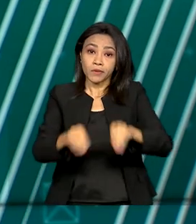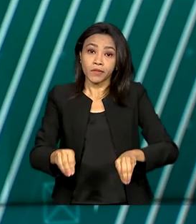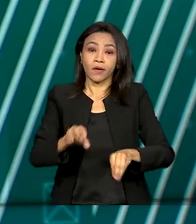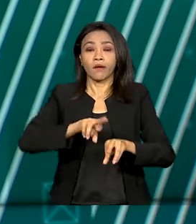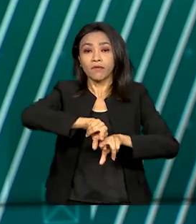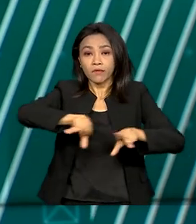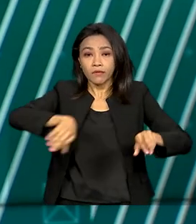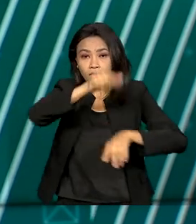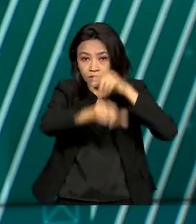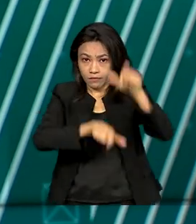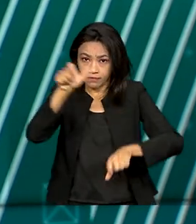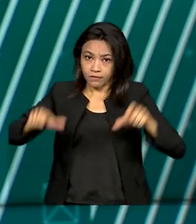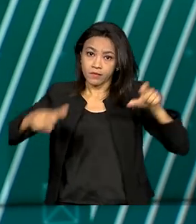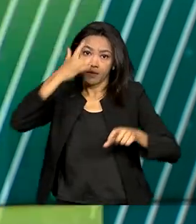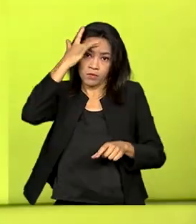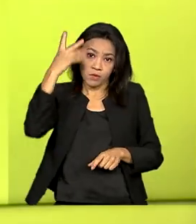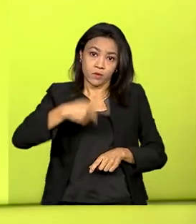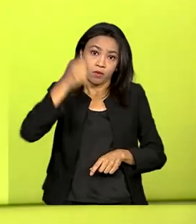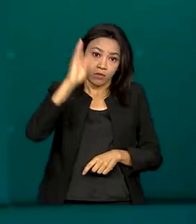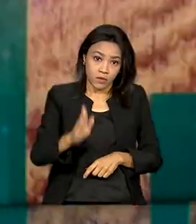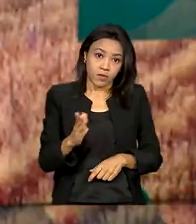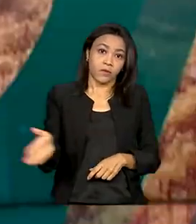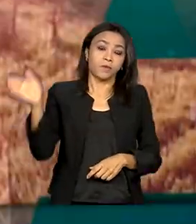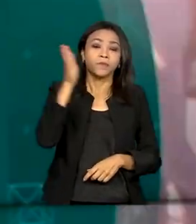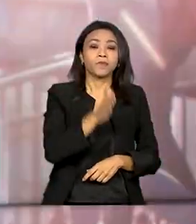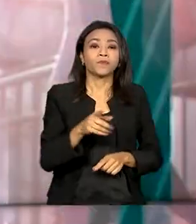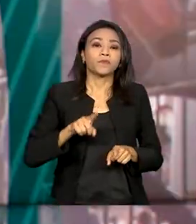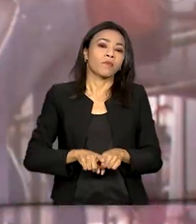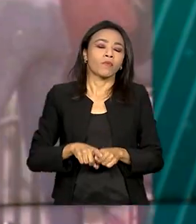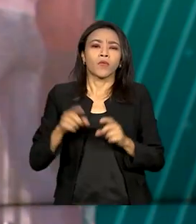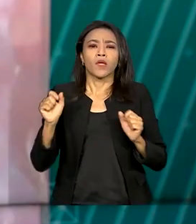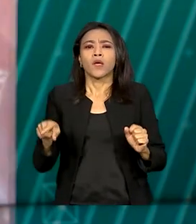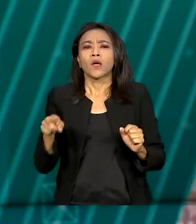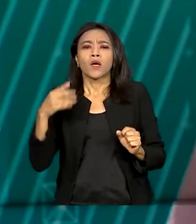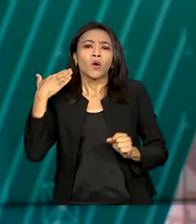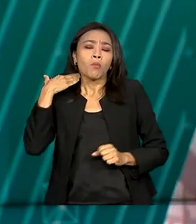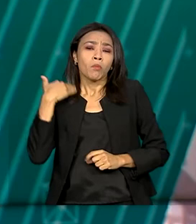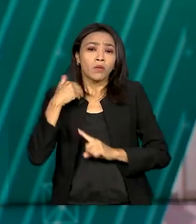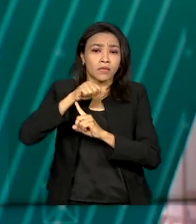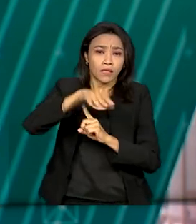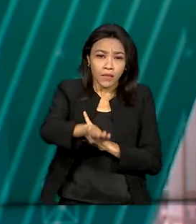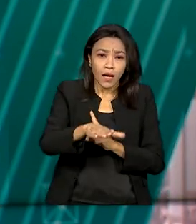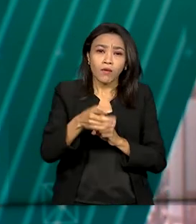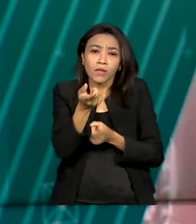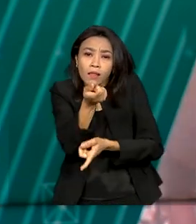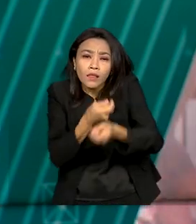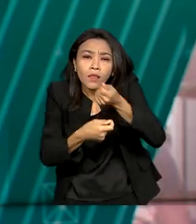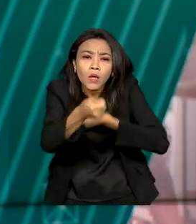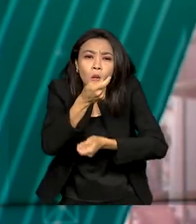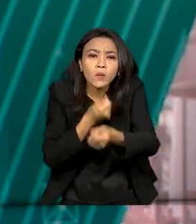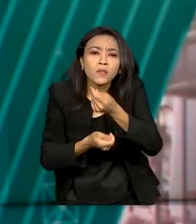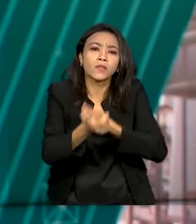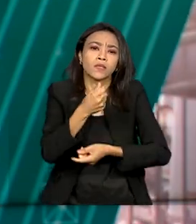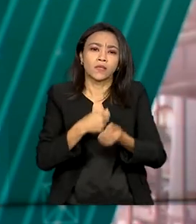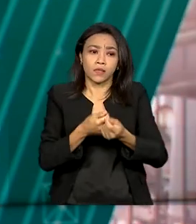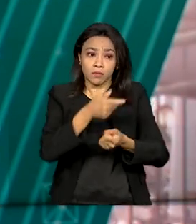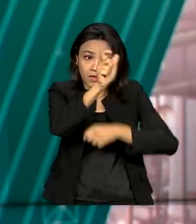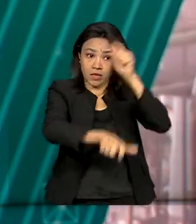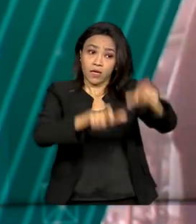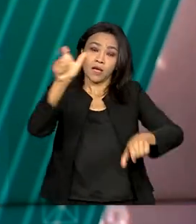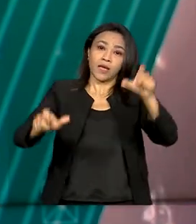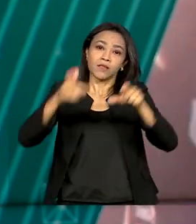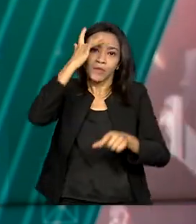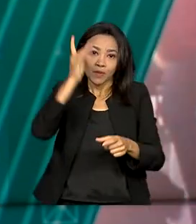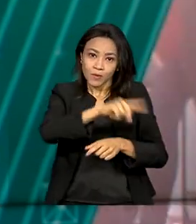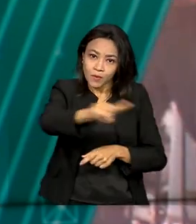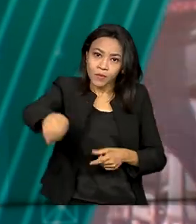O mutirão de negociação e orientação financeira do Banco Central quer ajudar o consumidor a colocar as contas em dia.